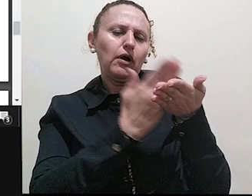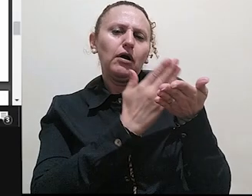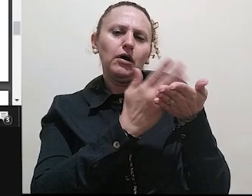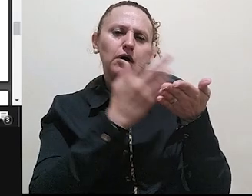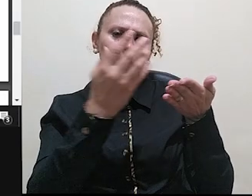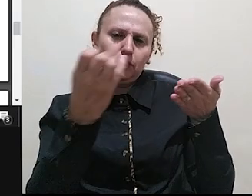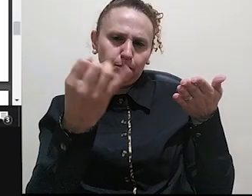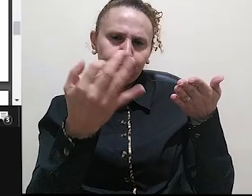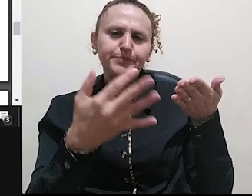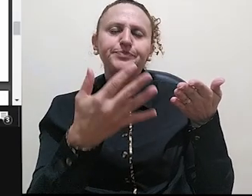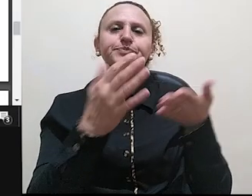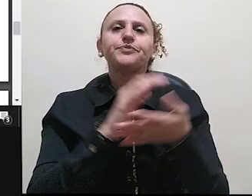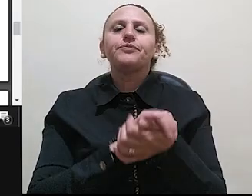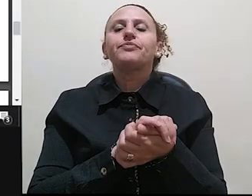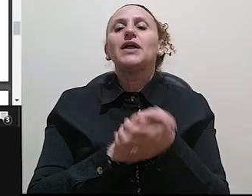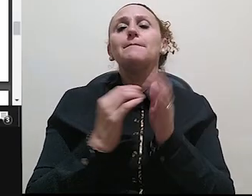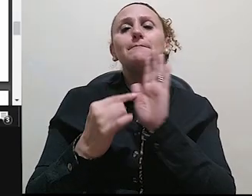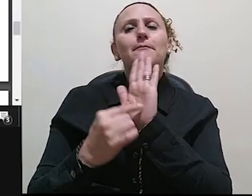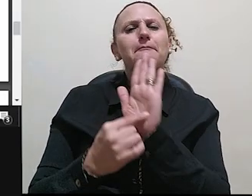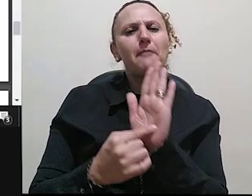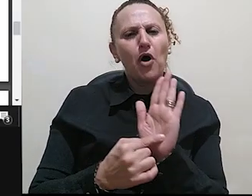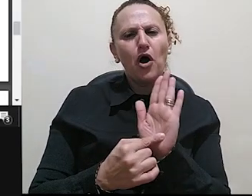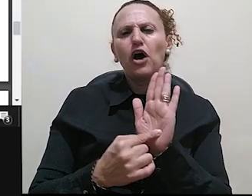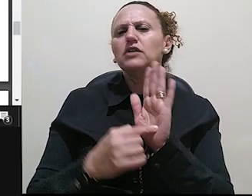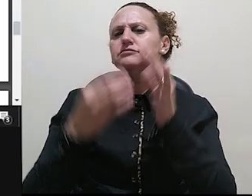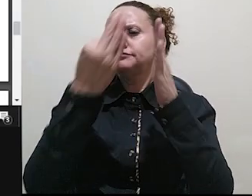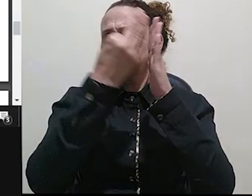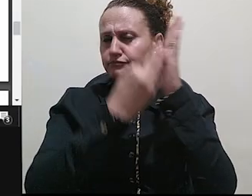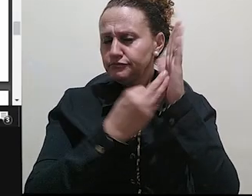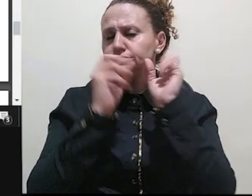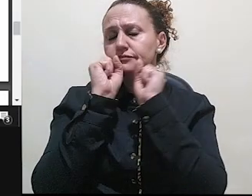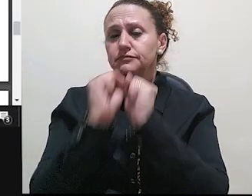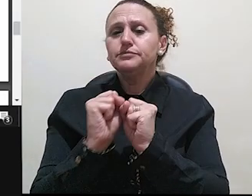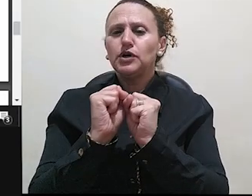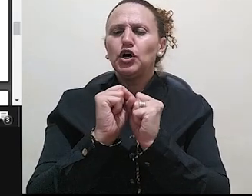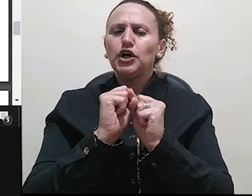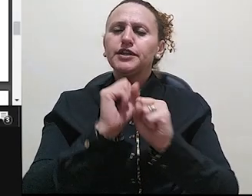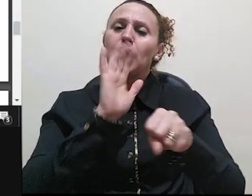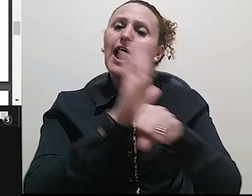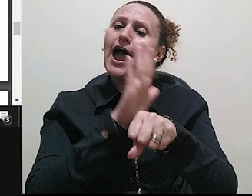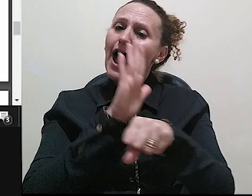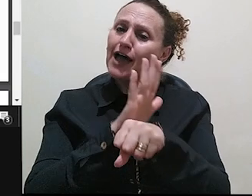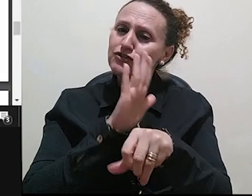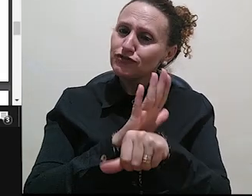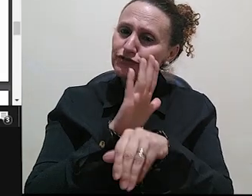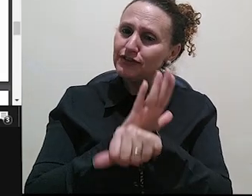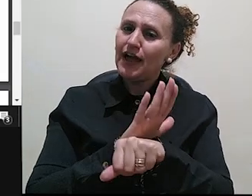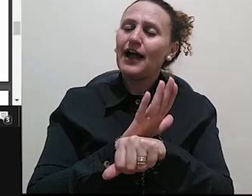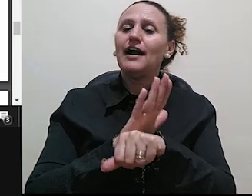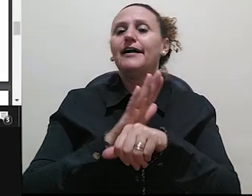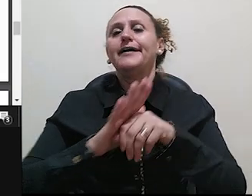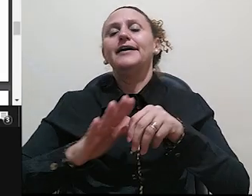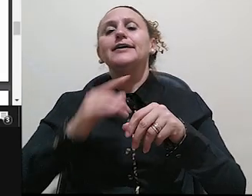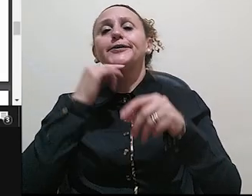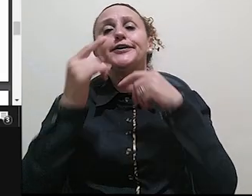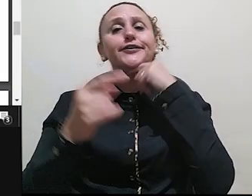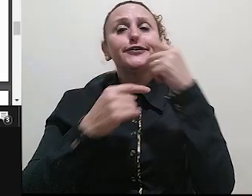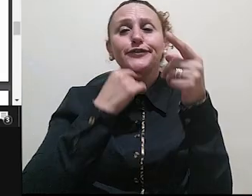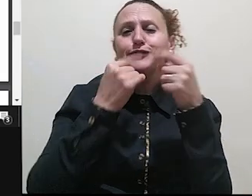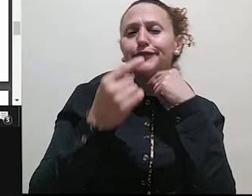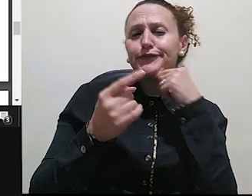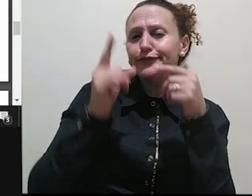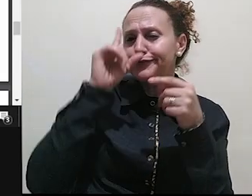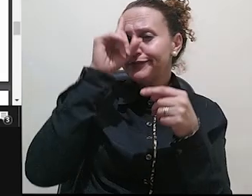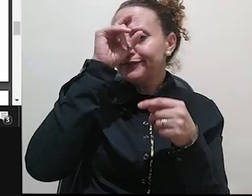apresenta textos que podem ajudar muito professores pesquisadores para suavizar o caminho das dúvidas, perplexidades,